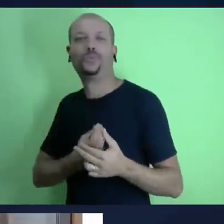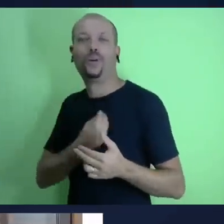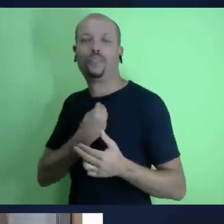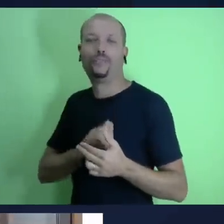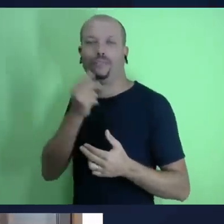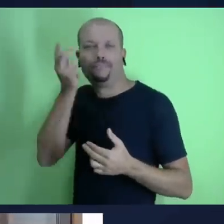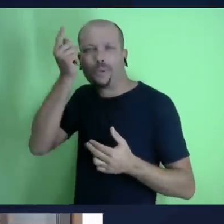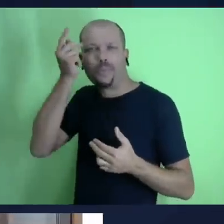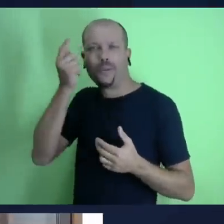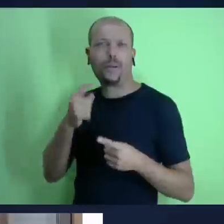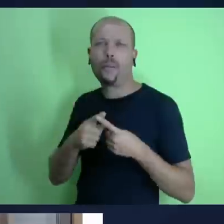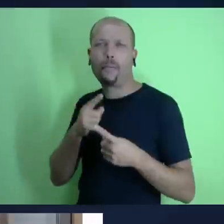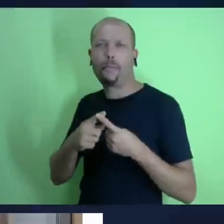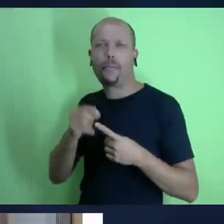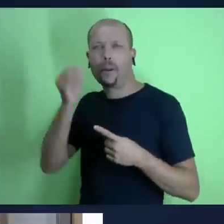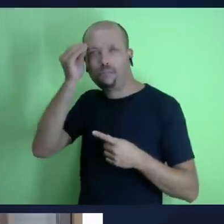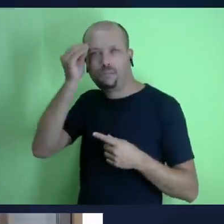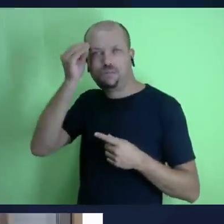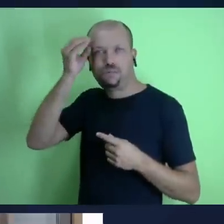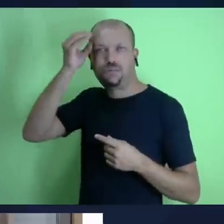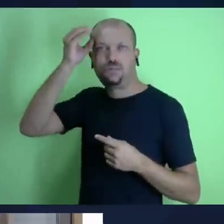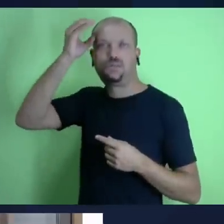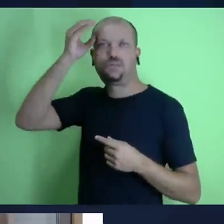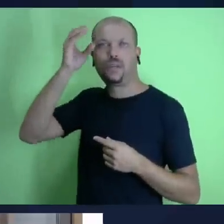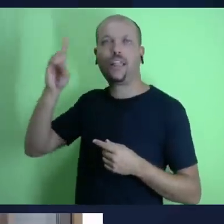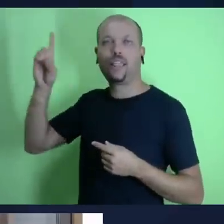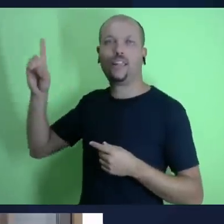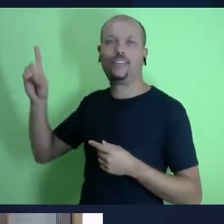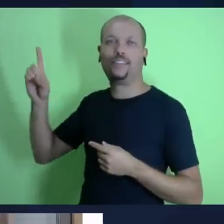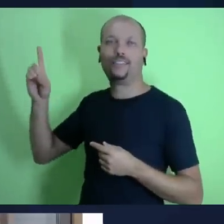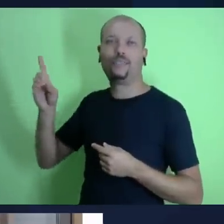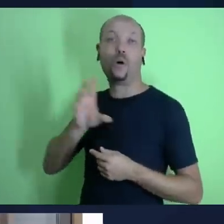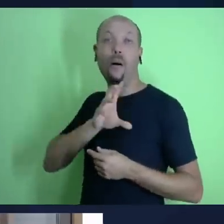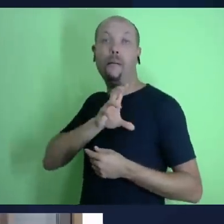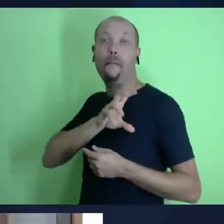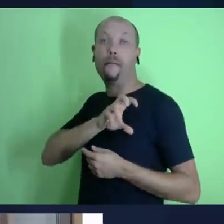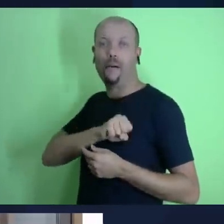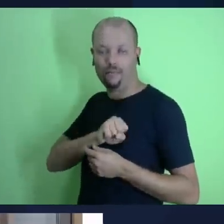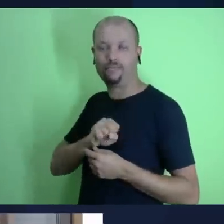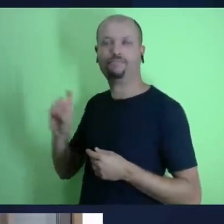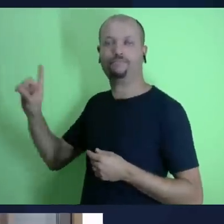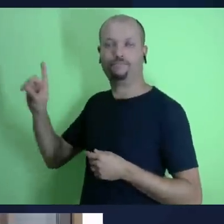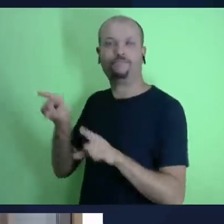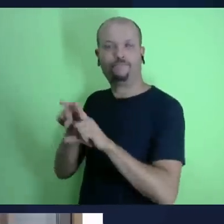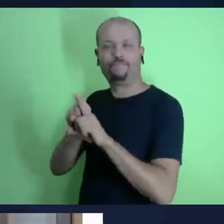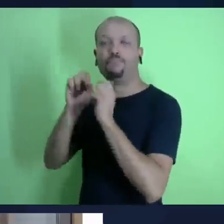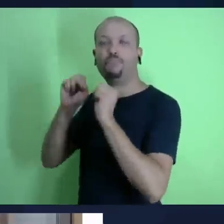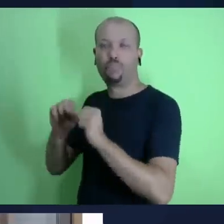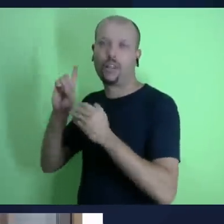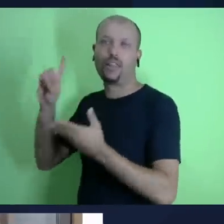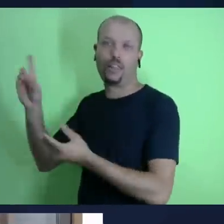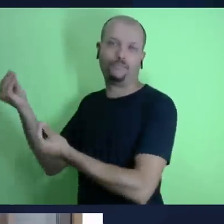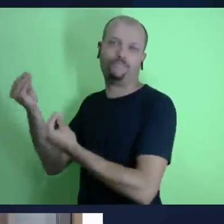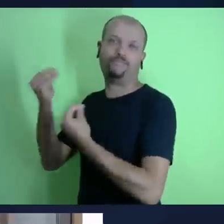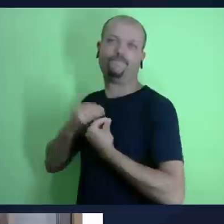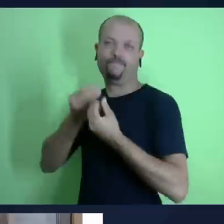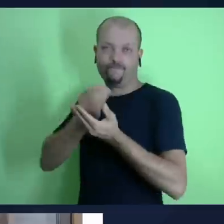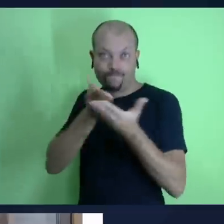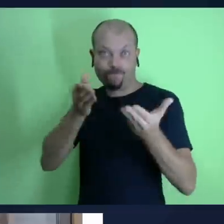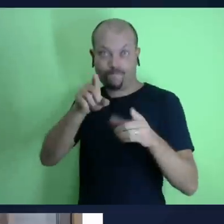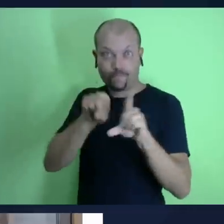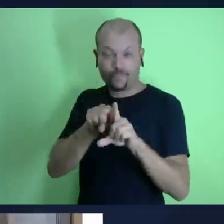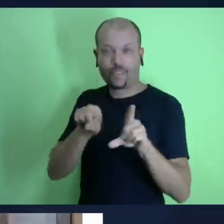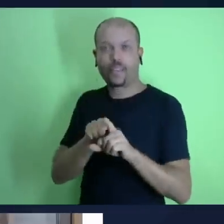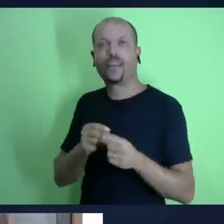naturalmente você vai cumprir os objetivos que Deus tem para você como parte dessa família de